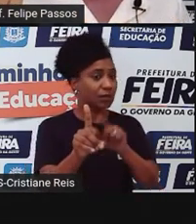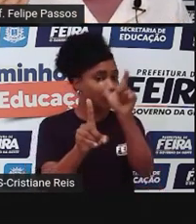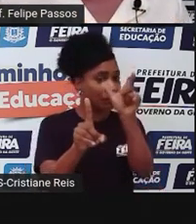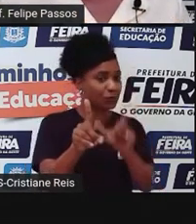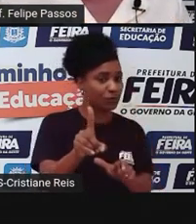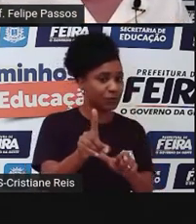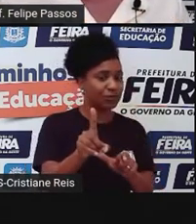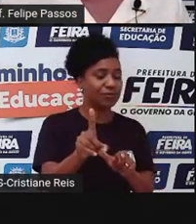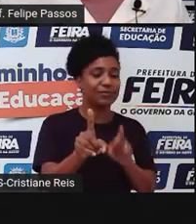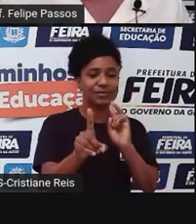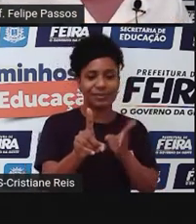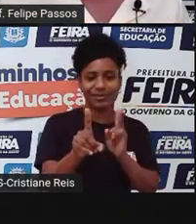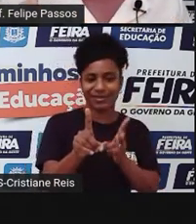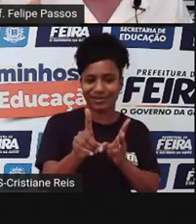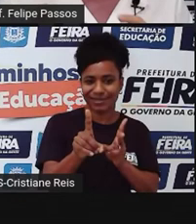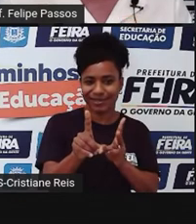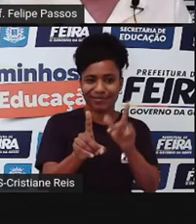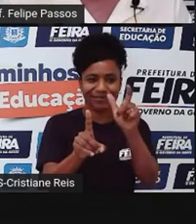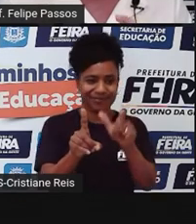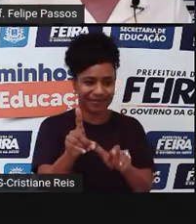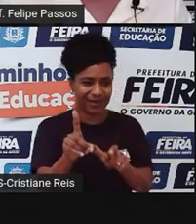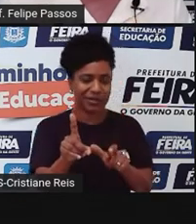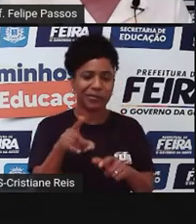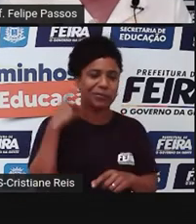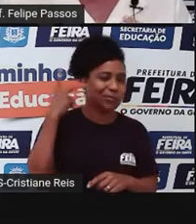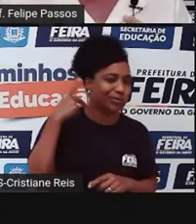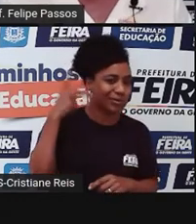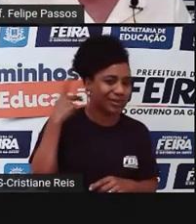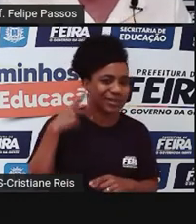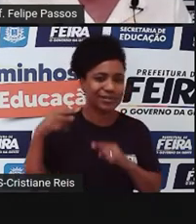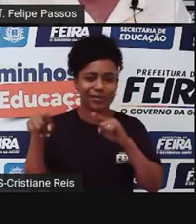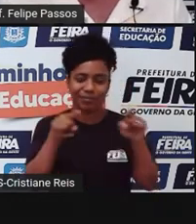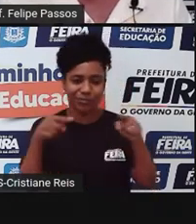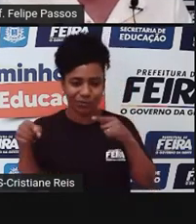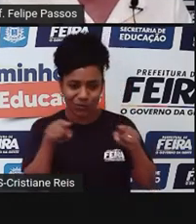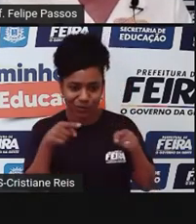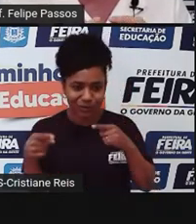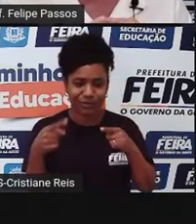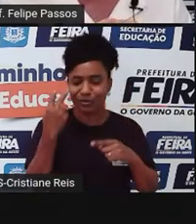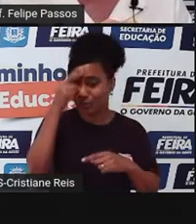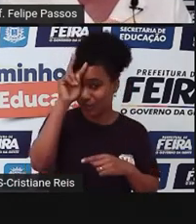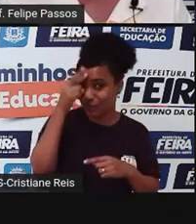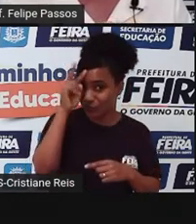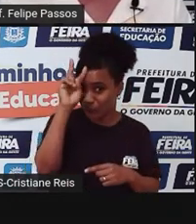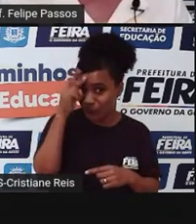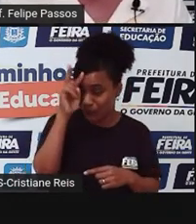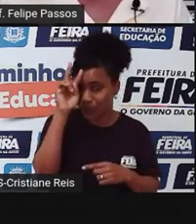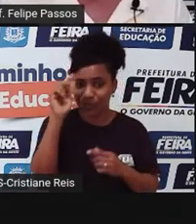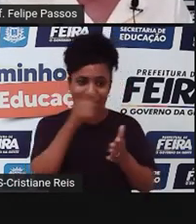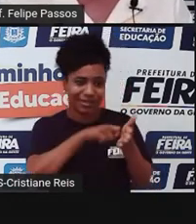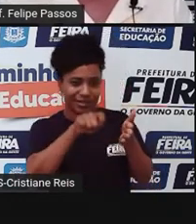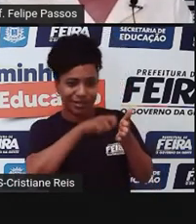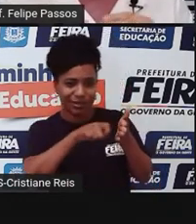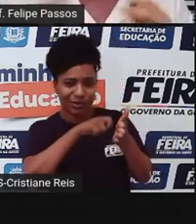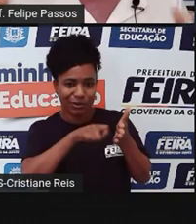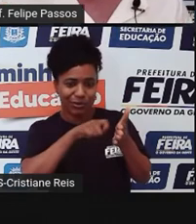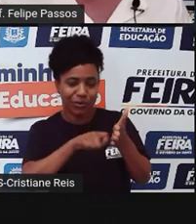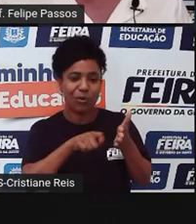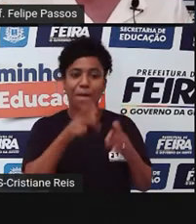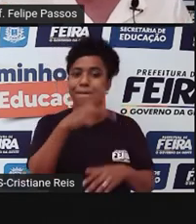importante na sociedade, políticos, músicos, historiadores, escritores,